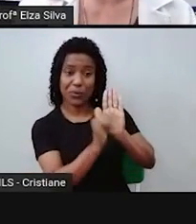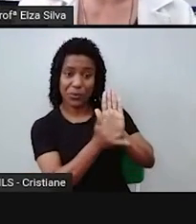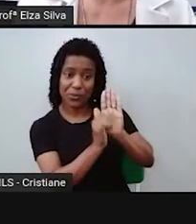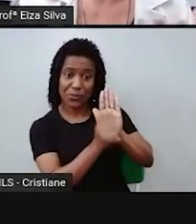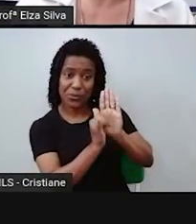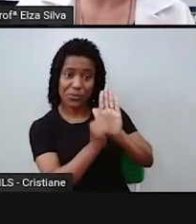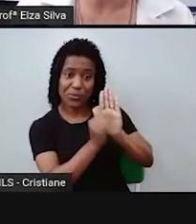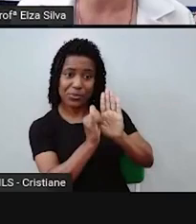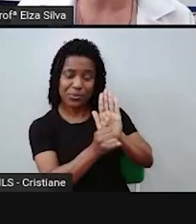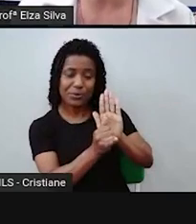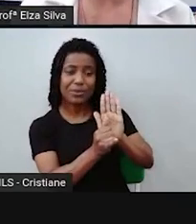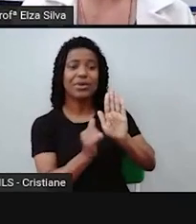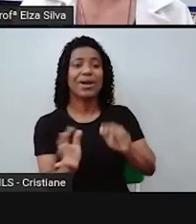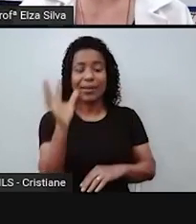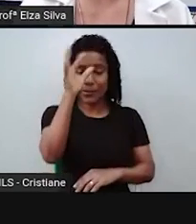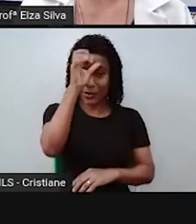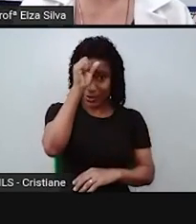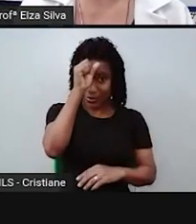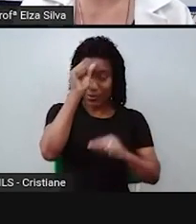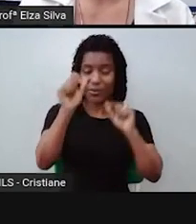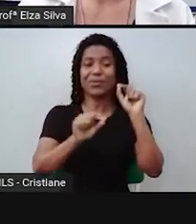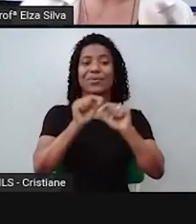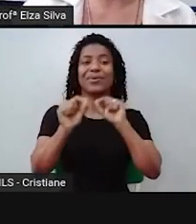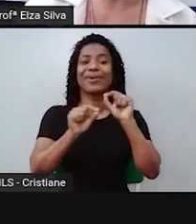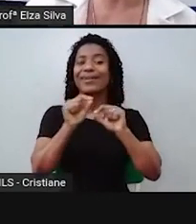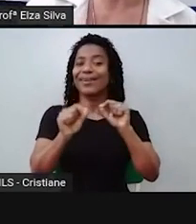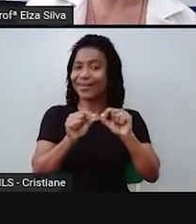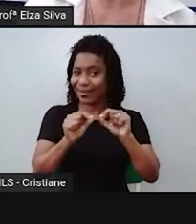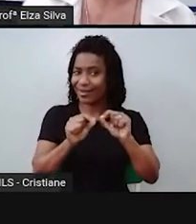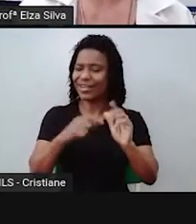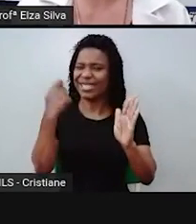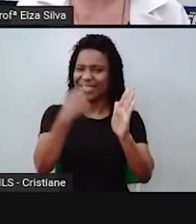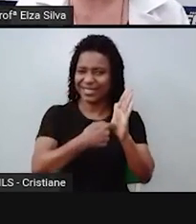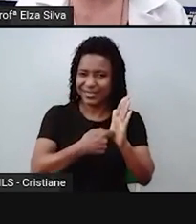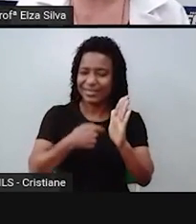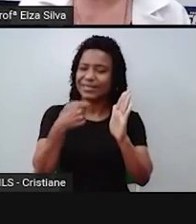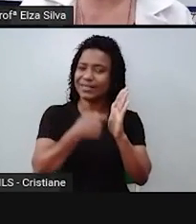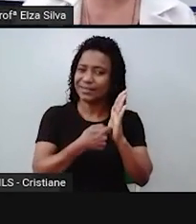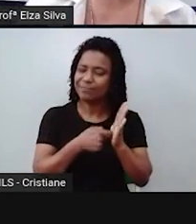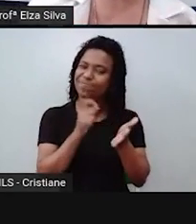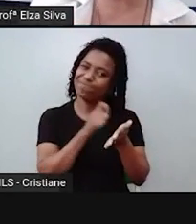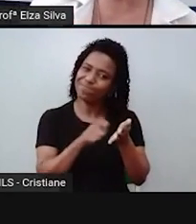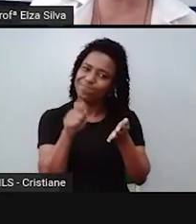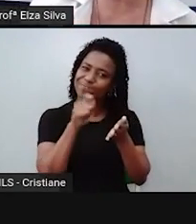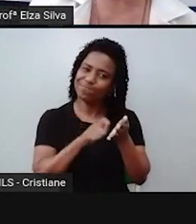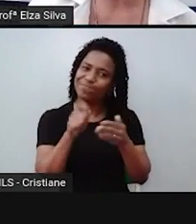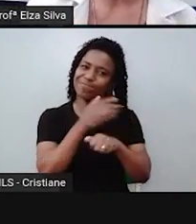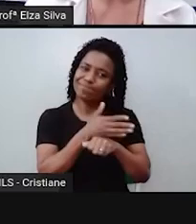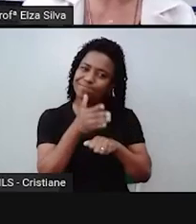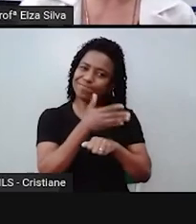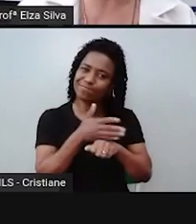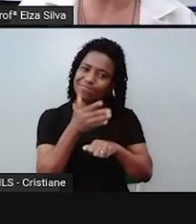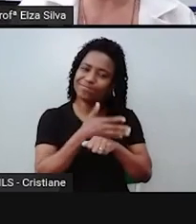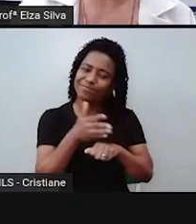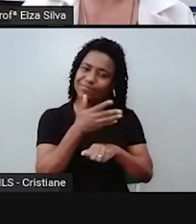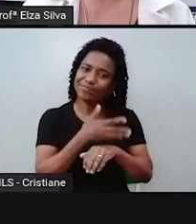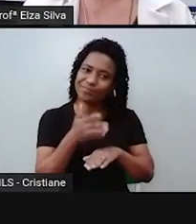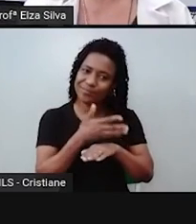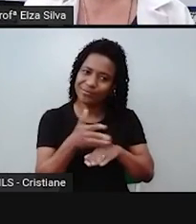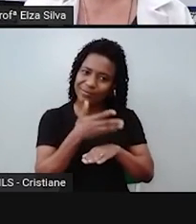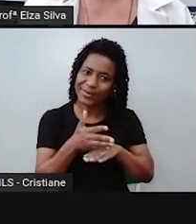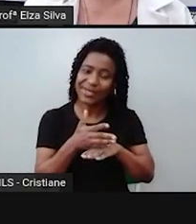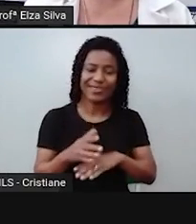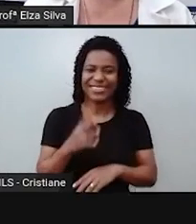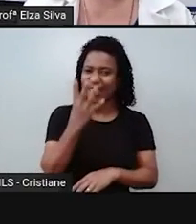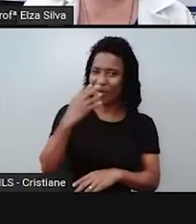com um ensinamento para todos nós, tente uma vez, tente duas vezes, tente três, mas não faça como a